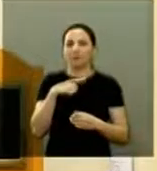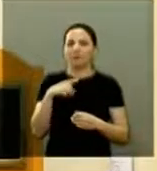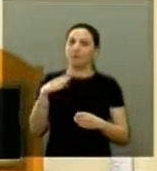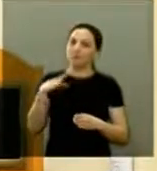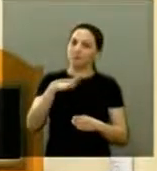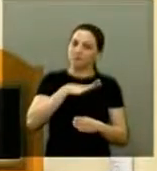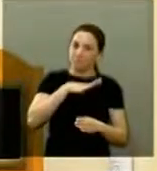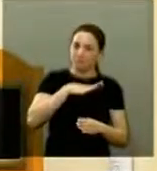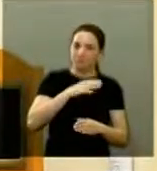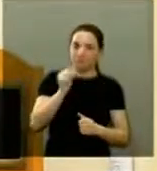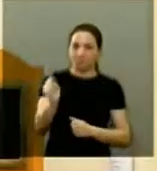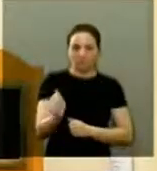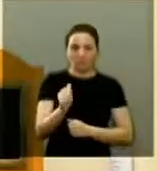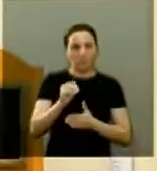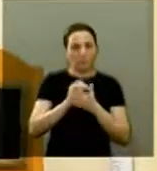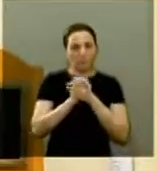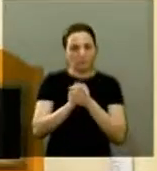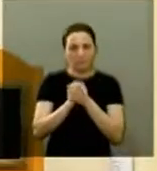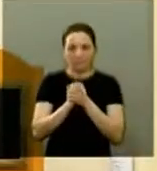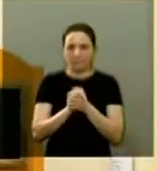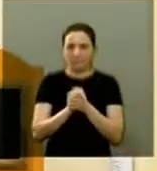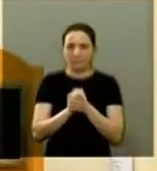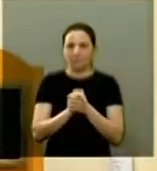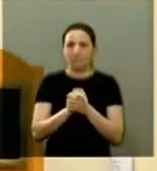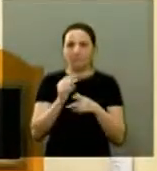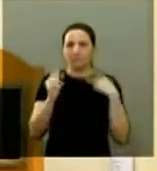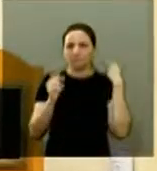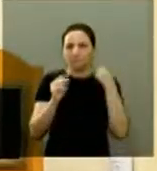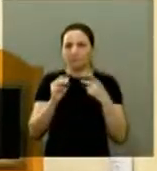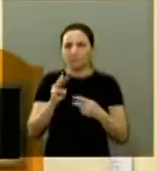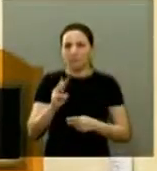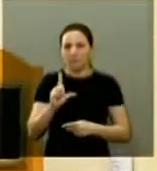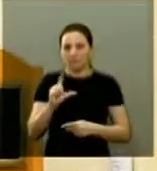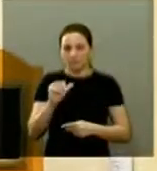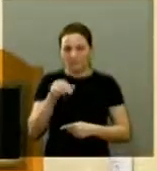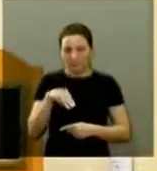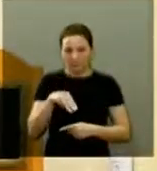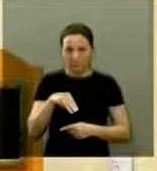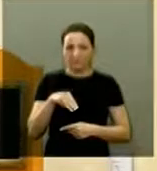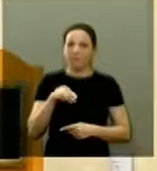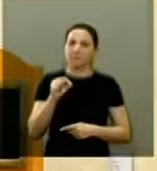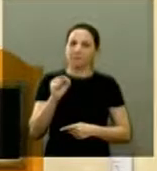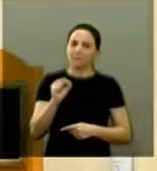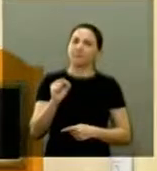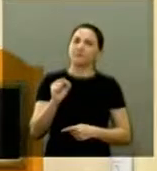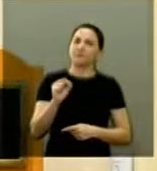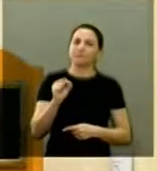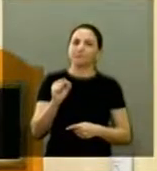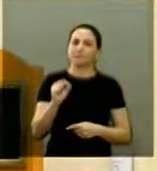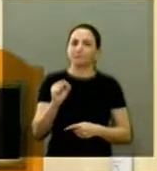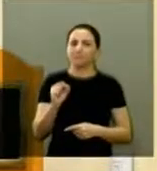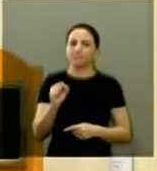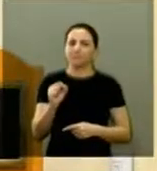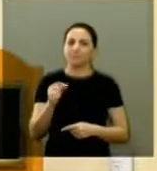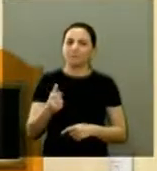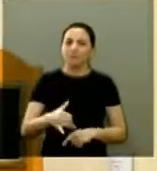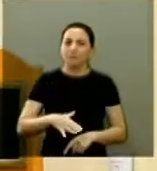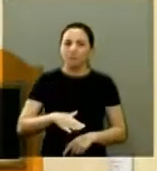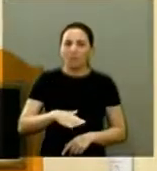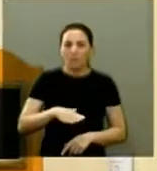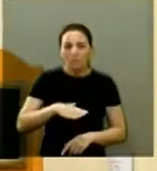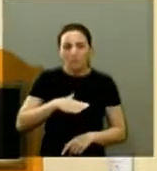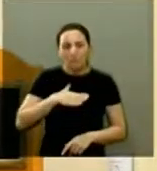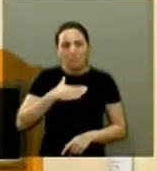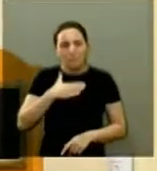da cidade. Cumprimentar o vereador William Afonso também pela coragem e